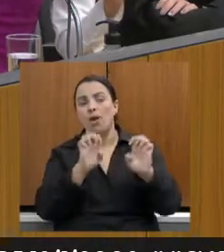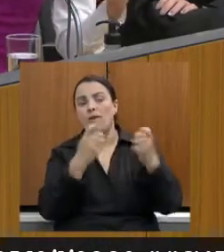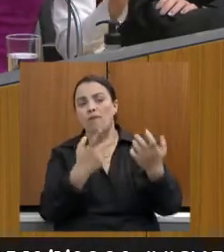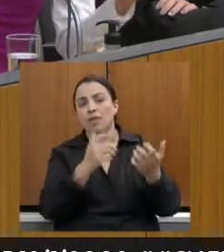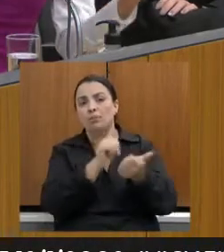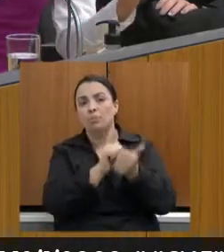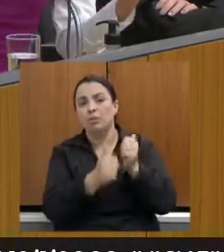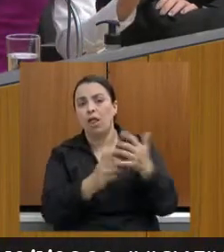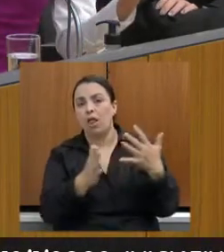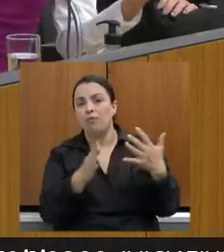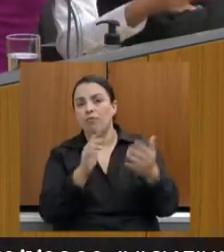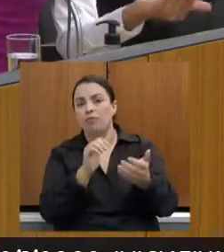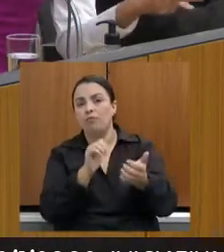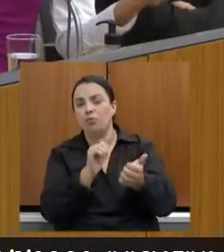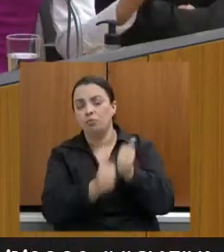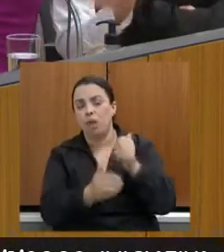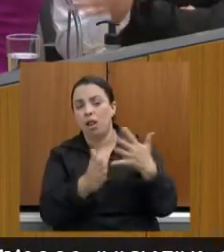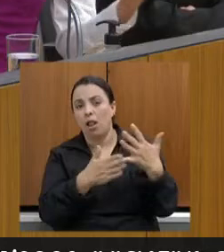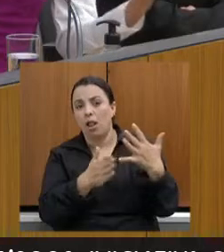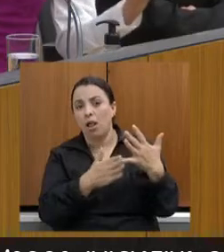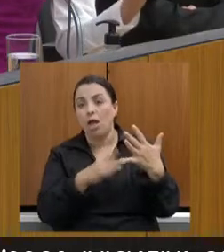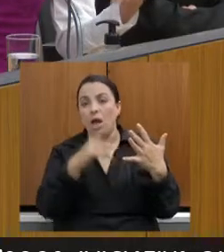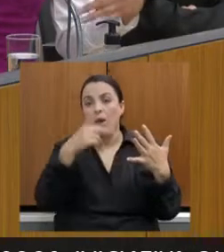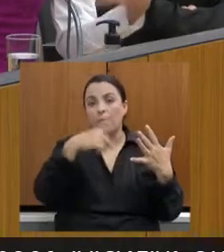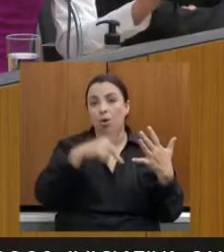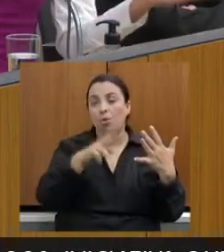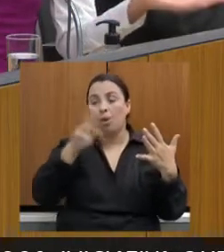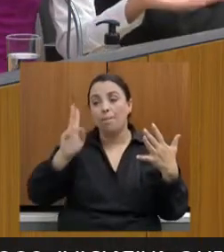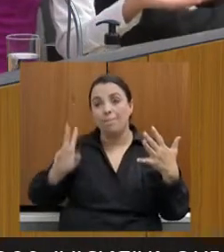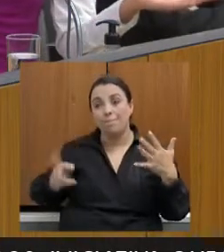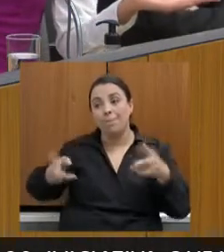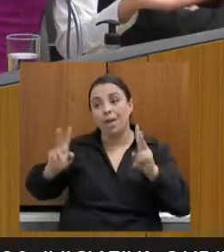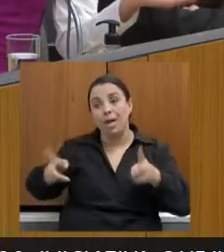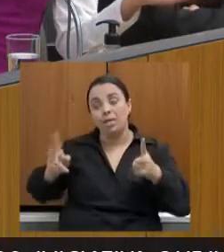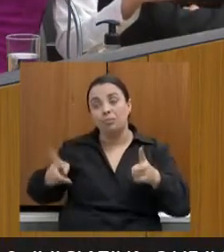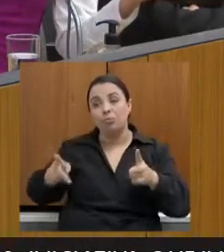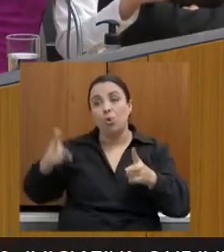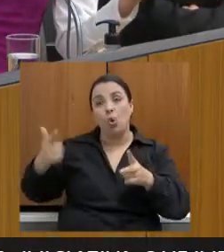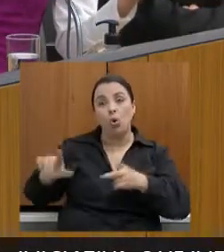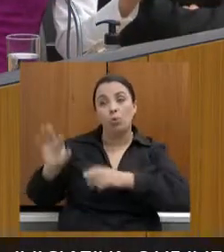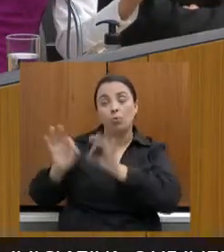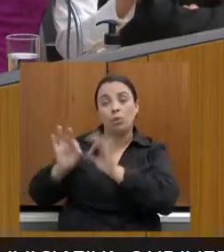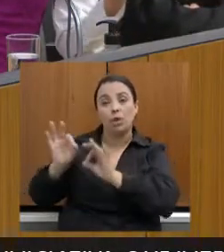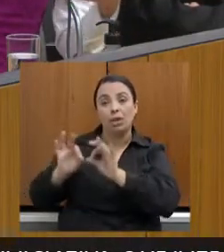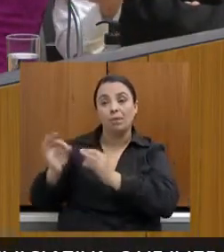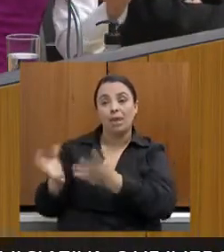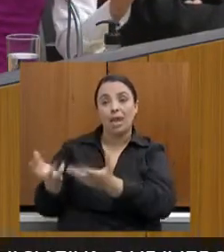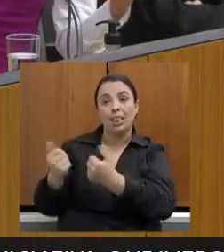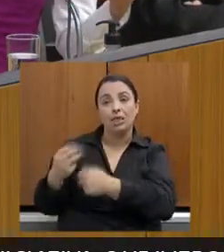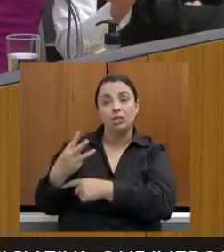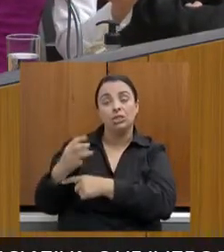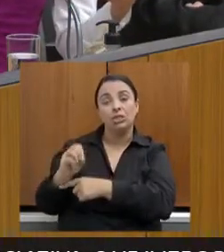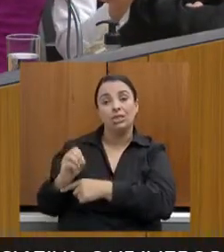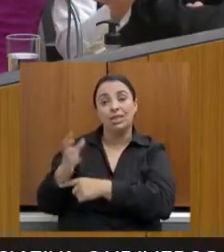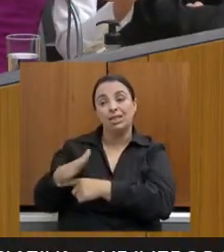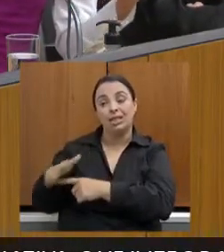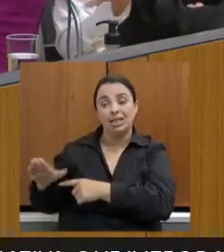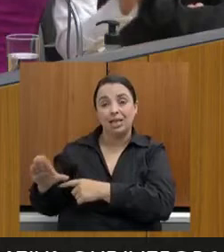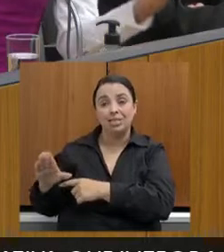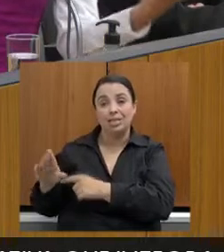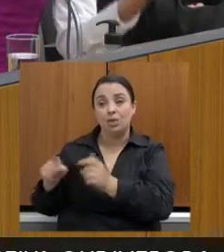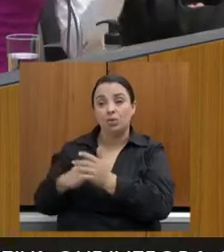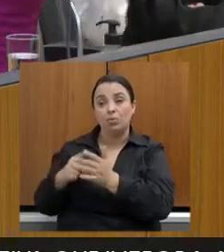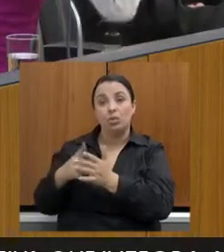pontuado da mesma forma que um programa que atende 30 crianças três vezes por semana. Porque há impactos diferentes